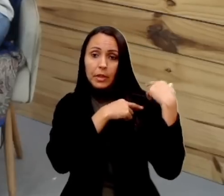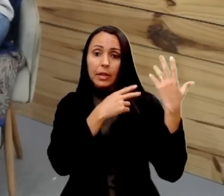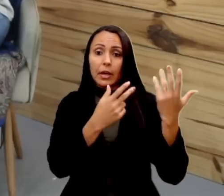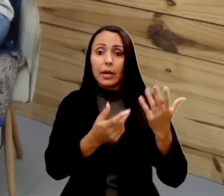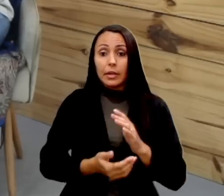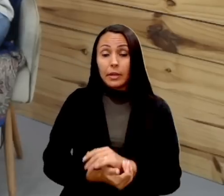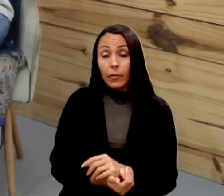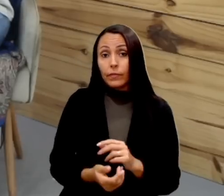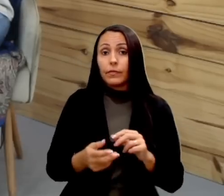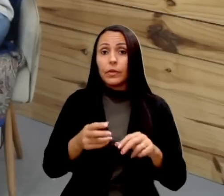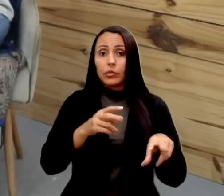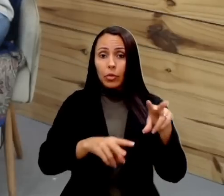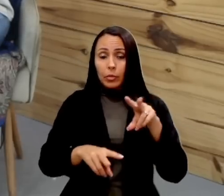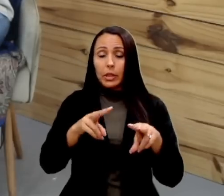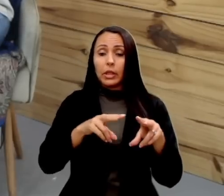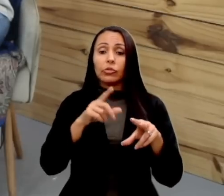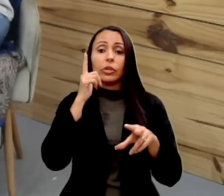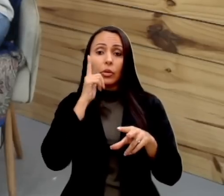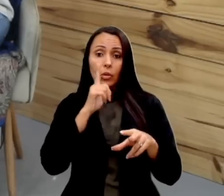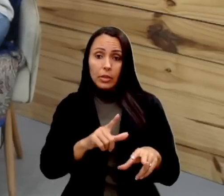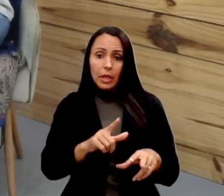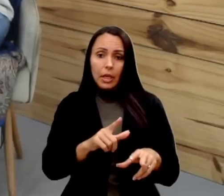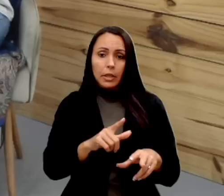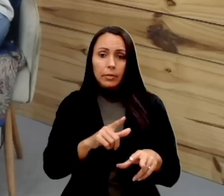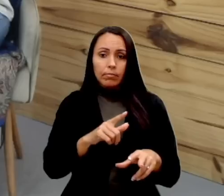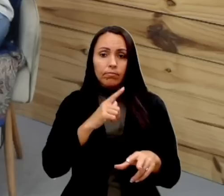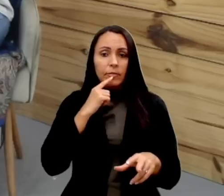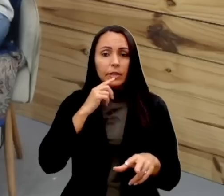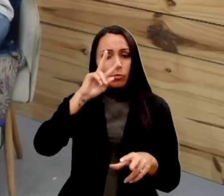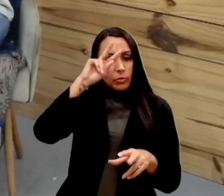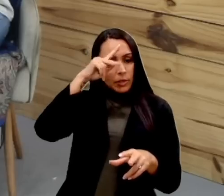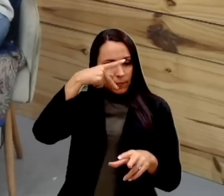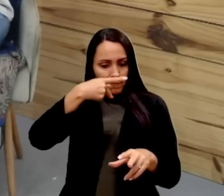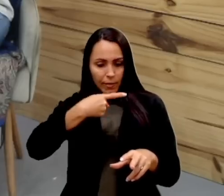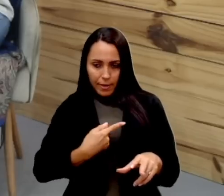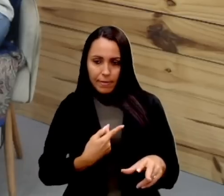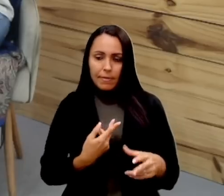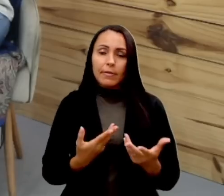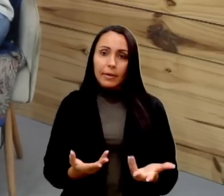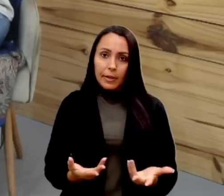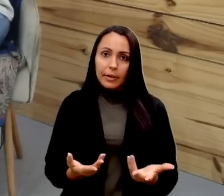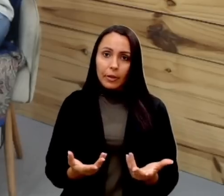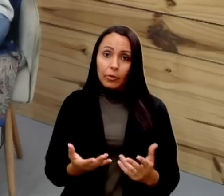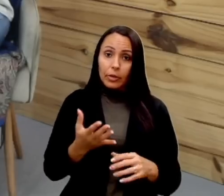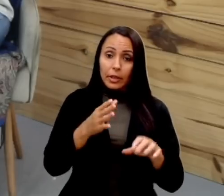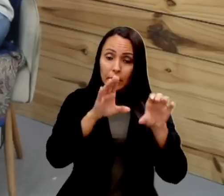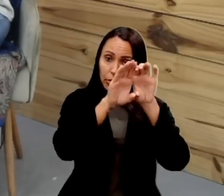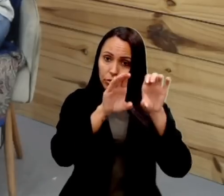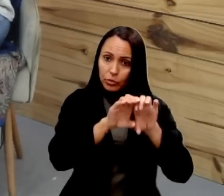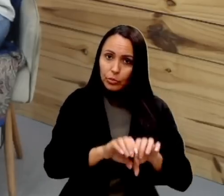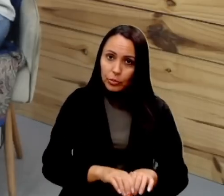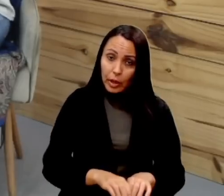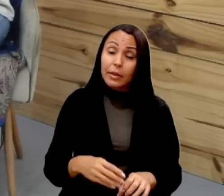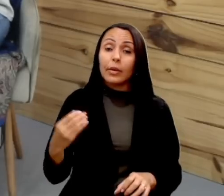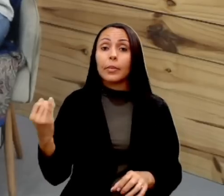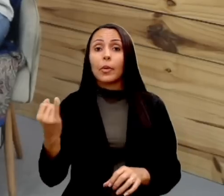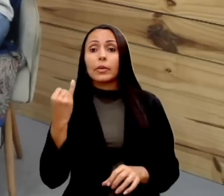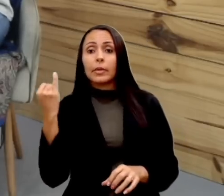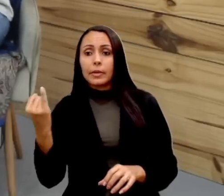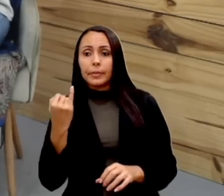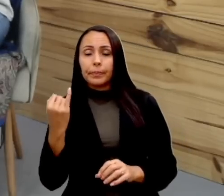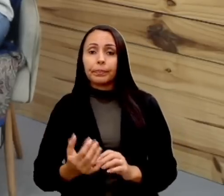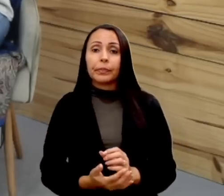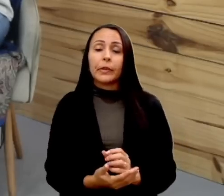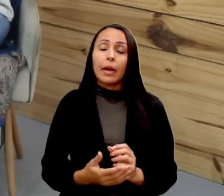visualmente, a gente consegue se enxergar dentro dessa estrutura. Isso é muito importante. É importantíssimo. Mas,